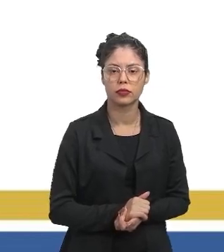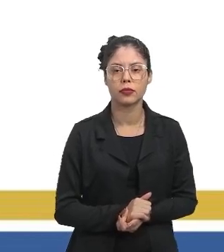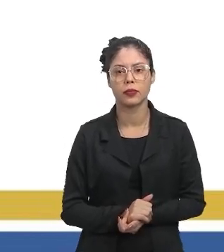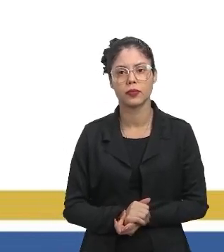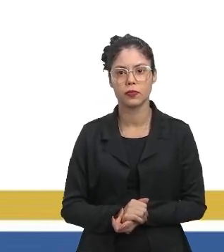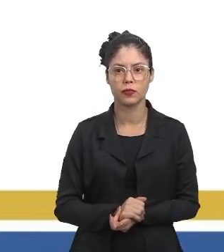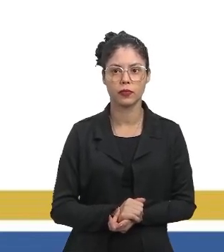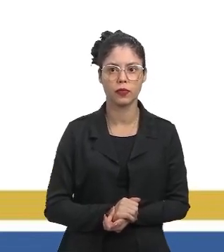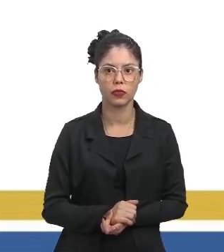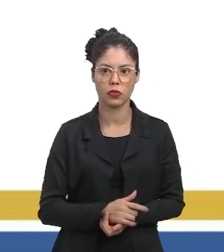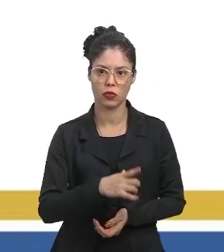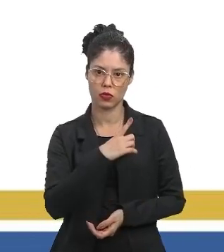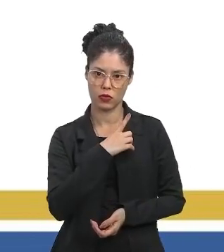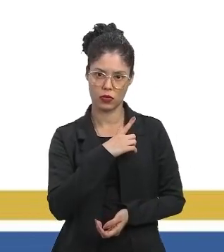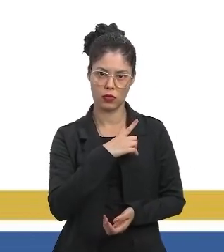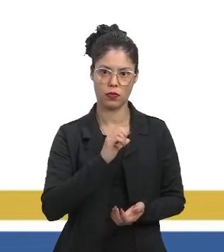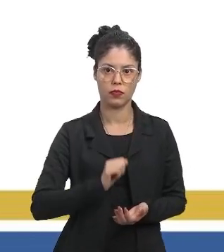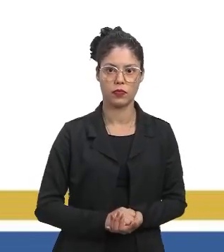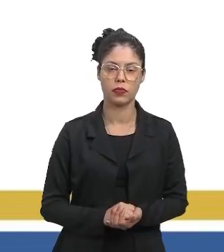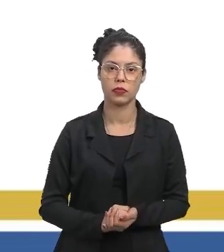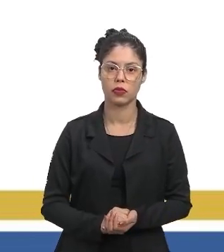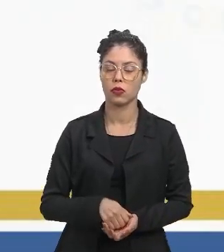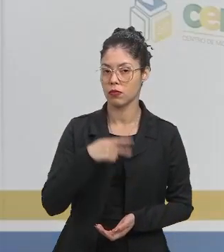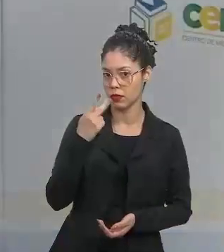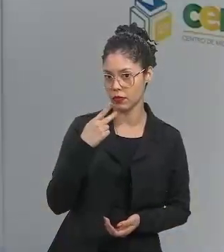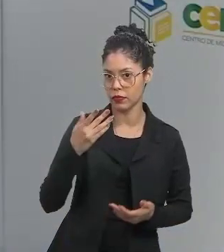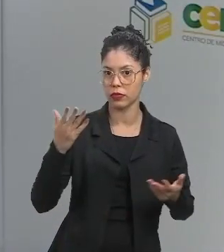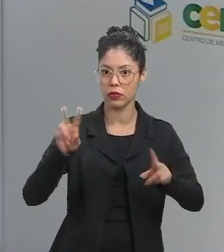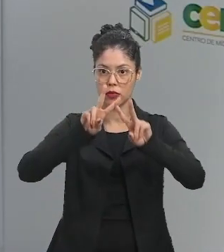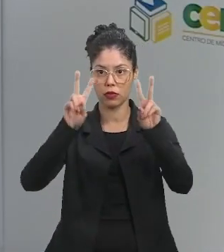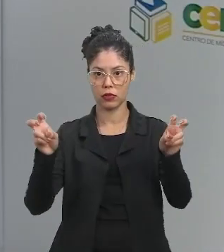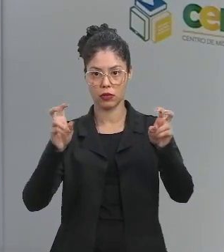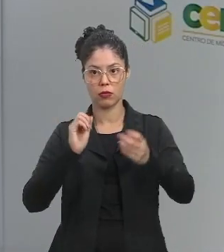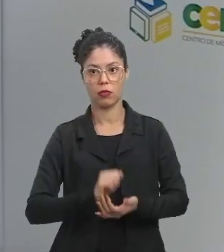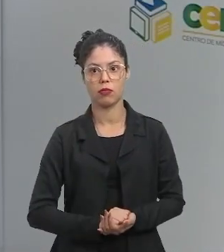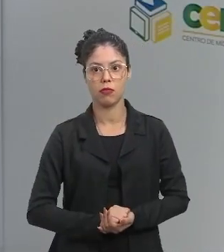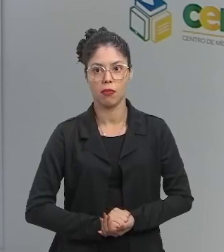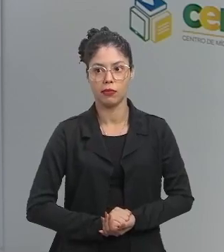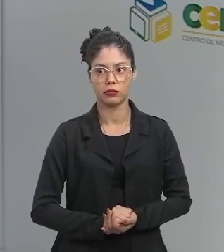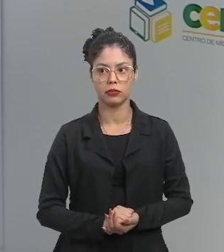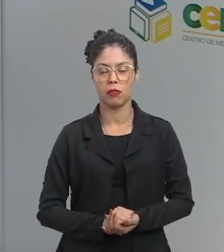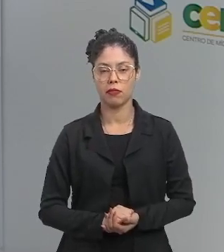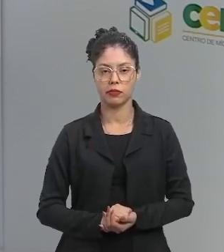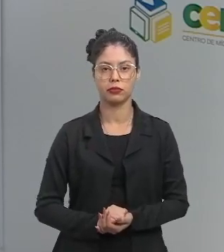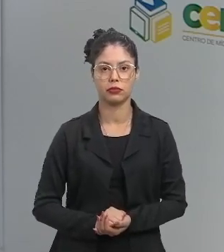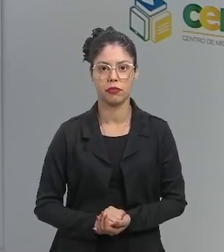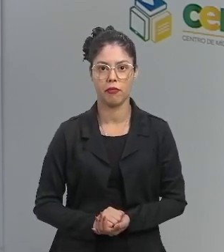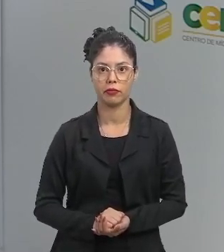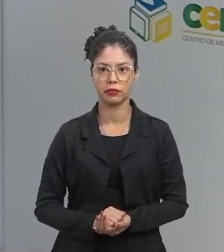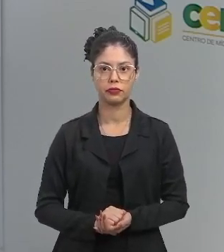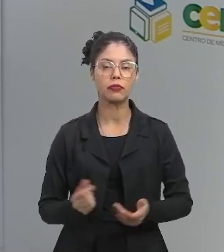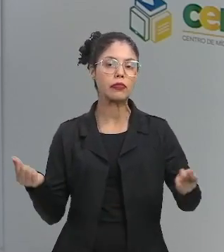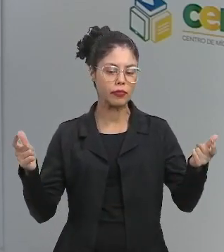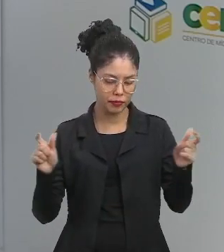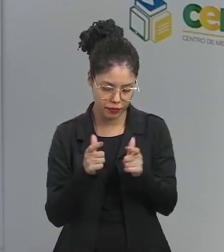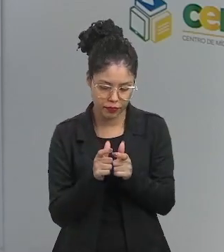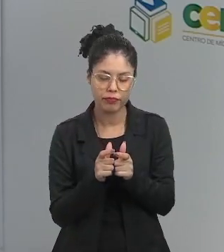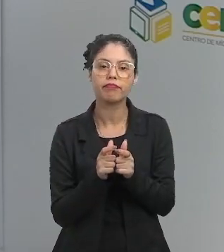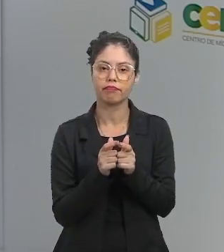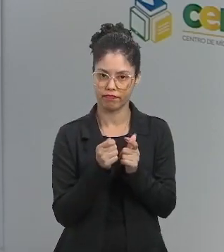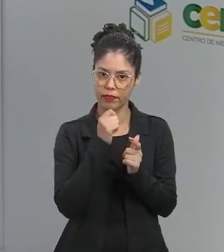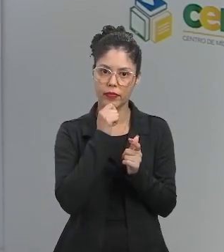há uma fala a respeito dessa diminuição da